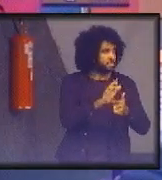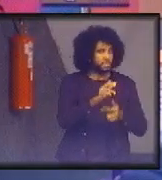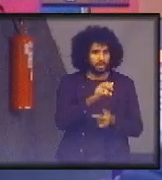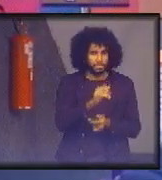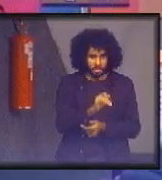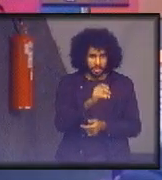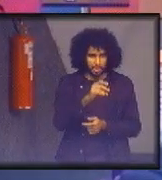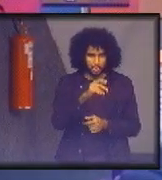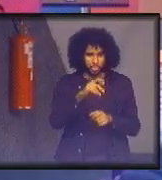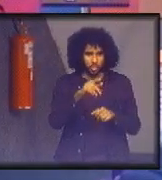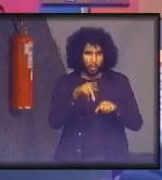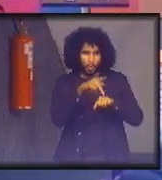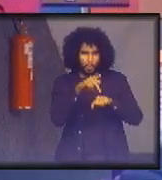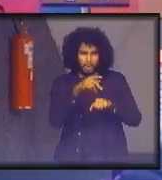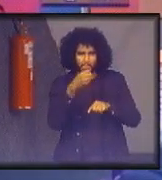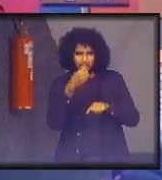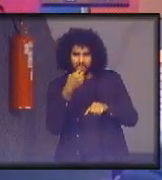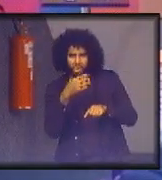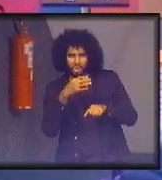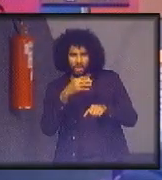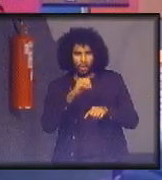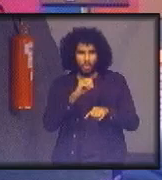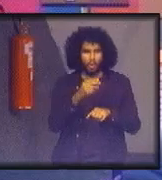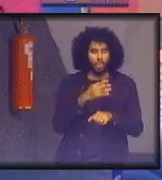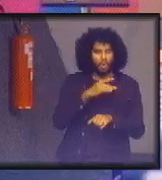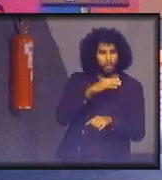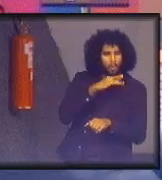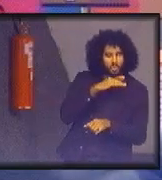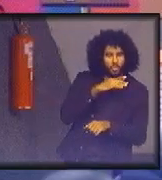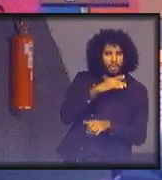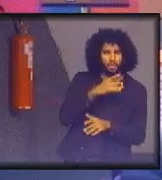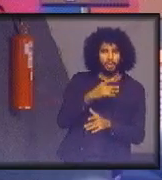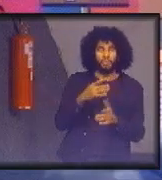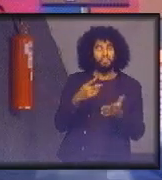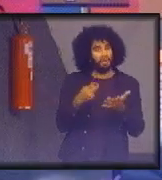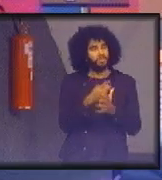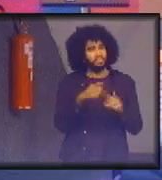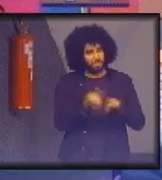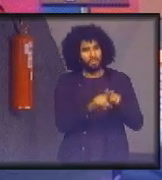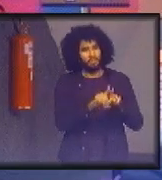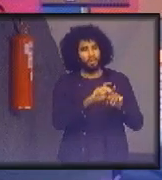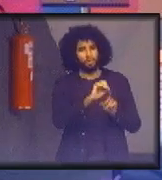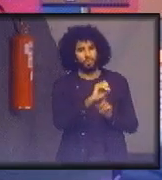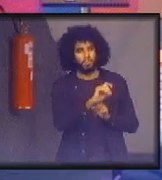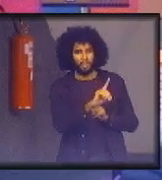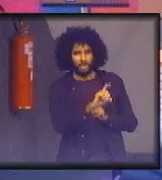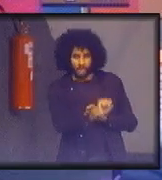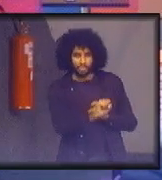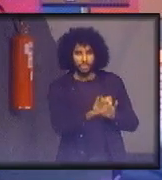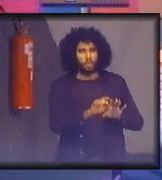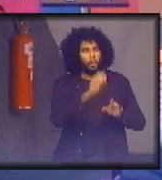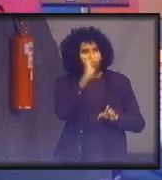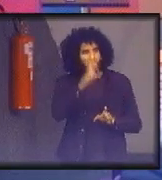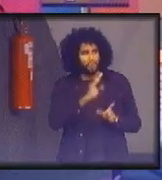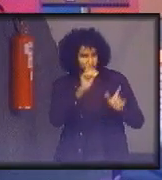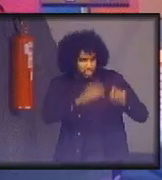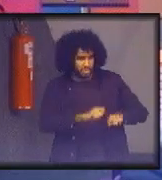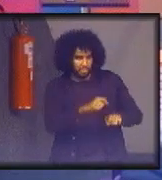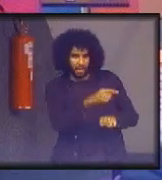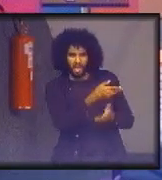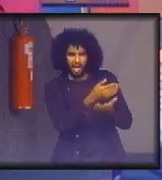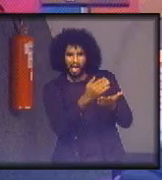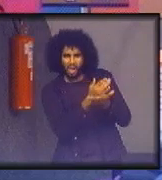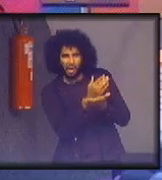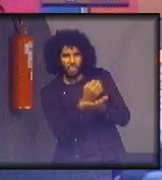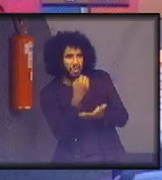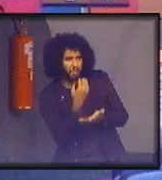país está indo bem ou não está indo bem? Isso aqui vai acontecer nos ODSs. O Brasil pode estar indo muito bem em um e pode estar indo